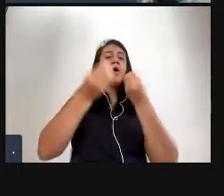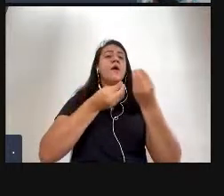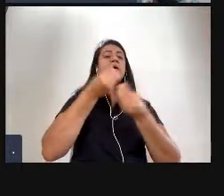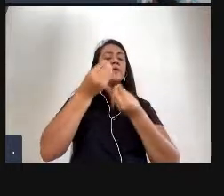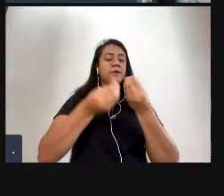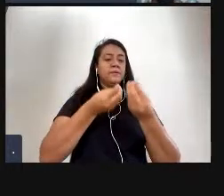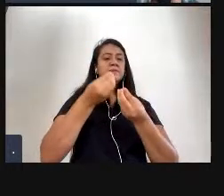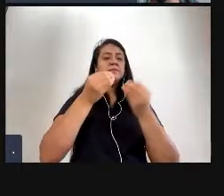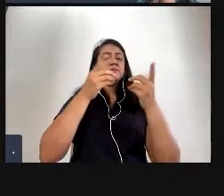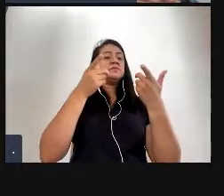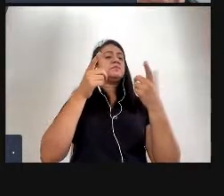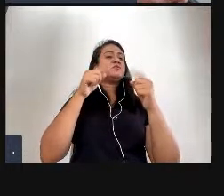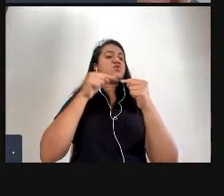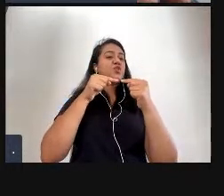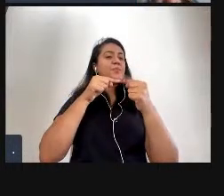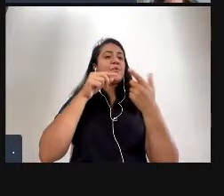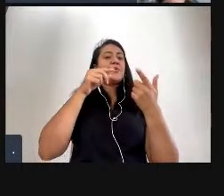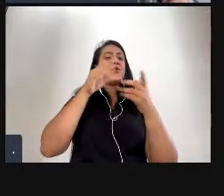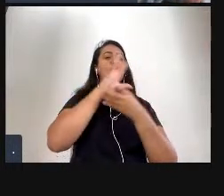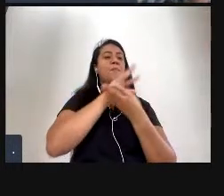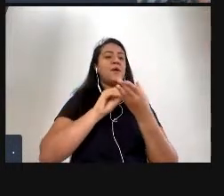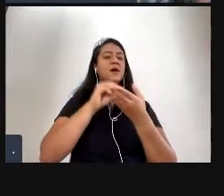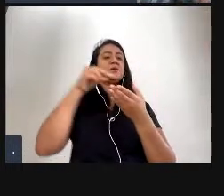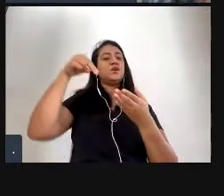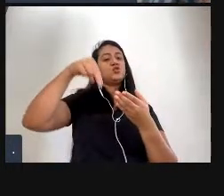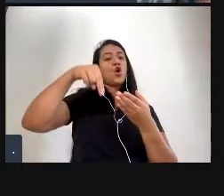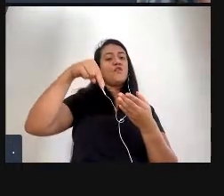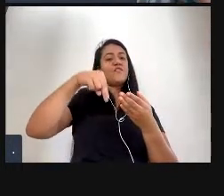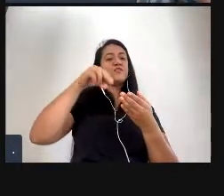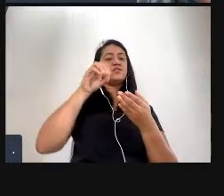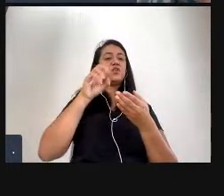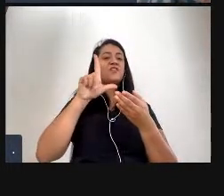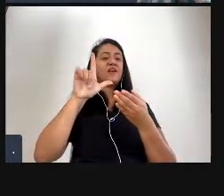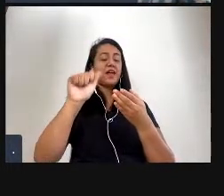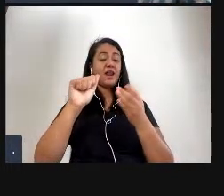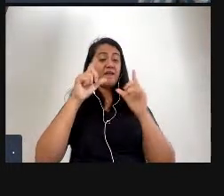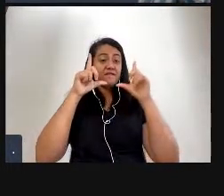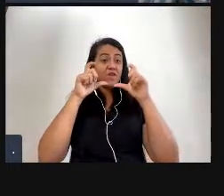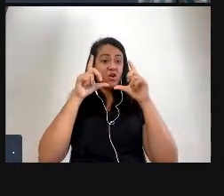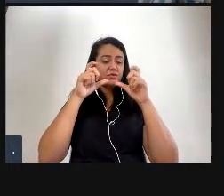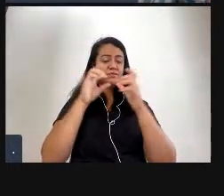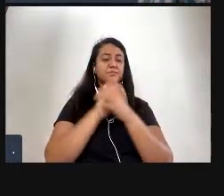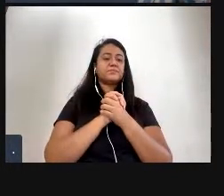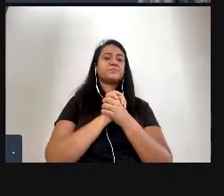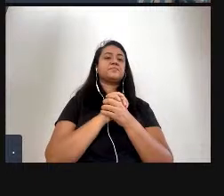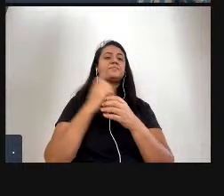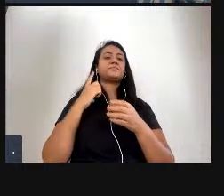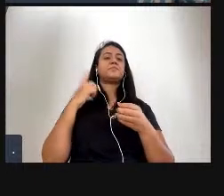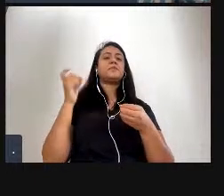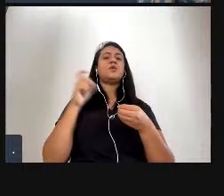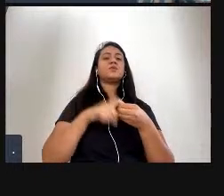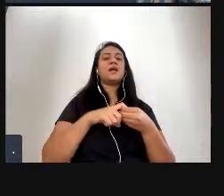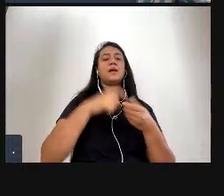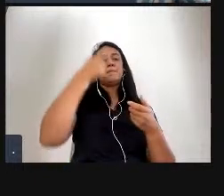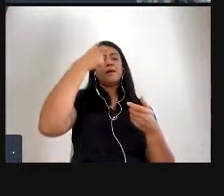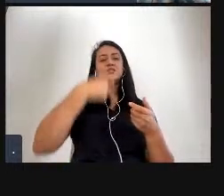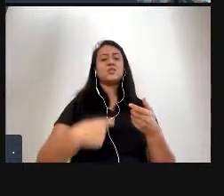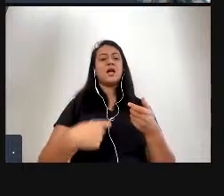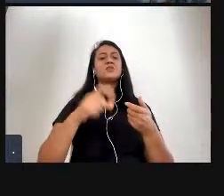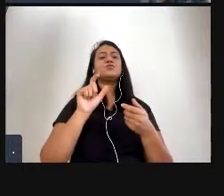fotonovela mas vamos voltar a nossa personagem né dizendo o seguinte quem e genuidade